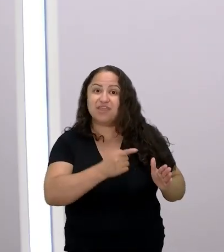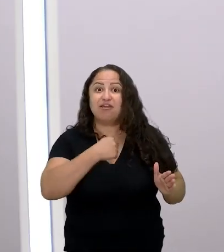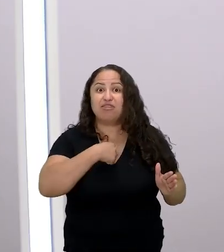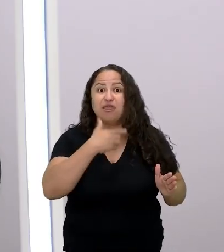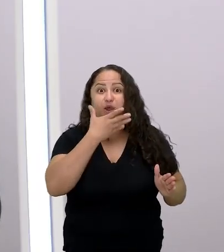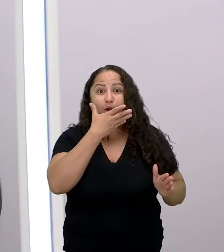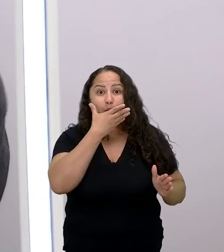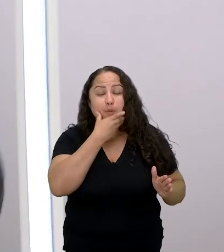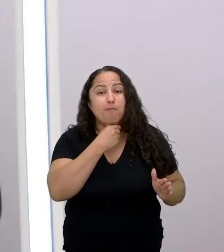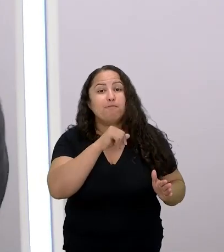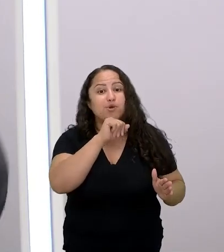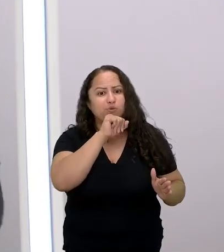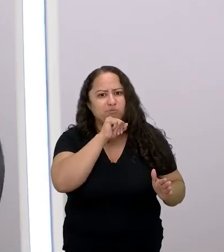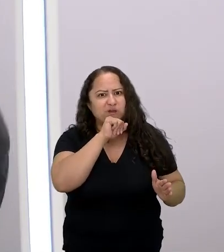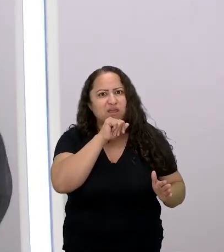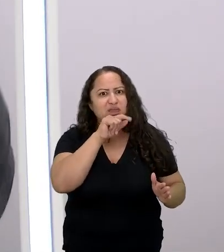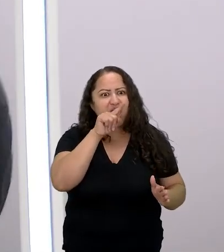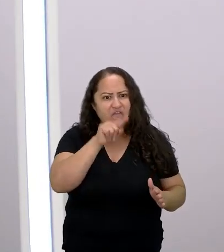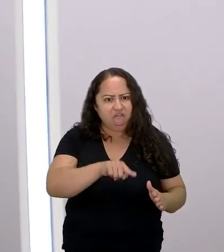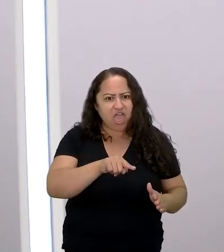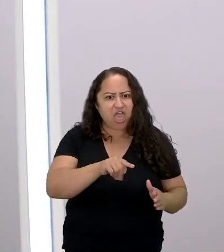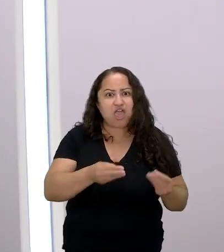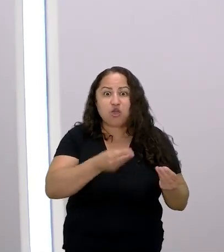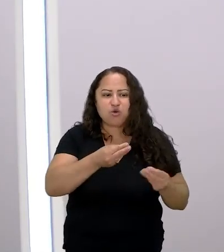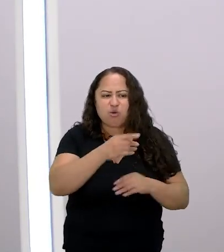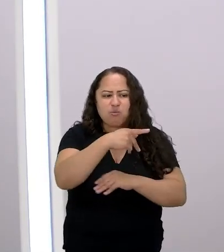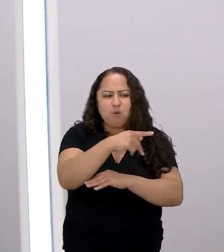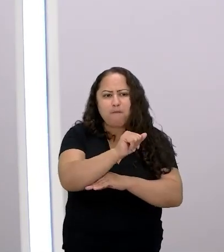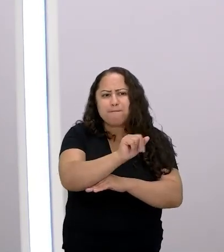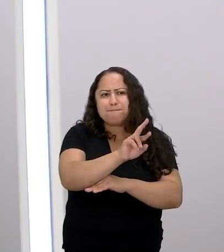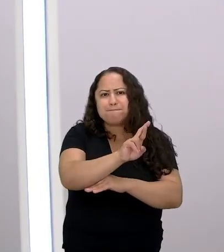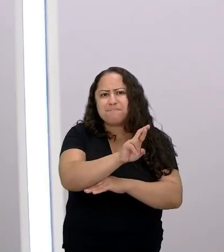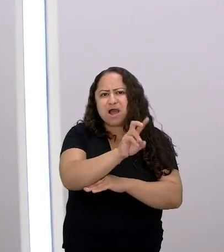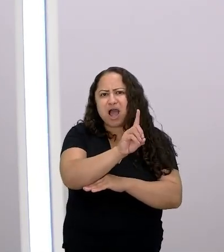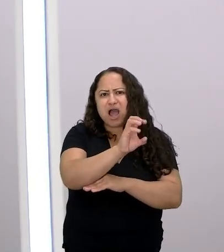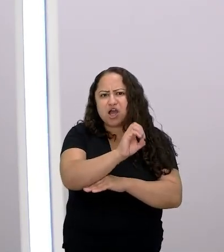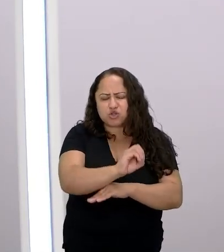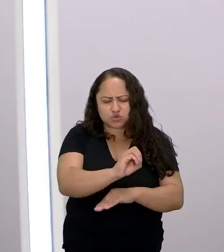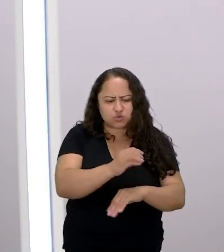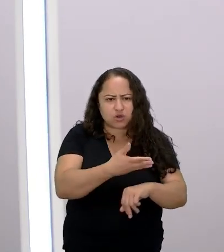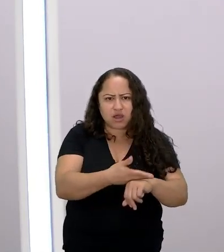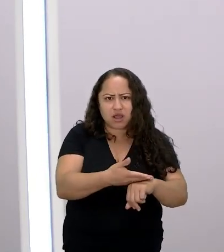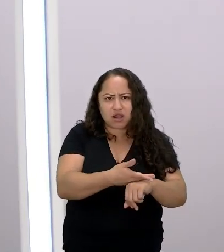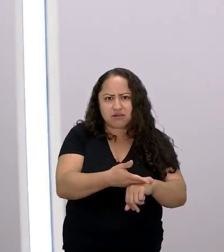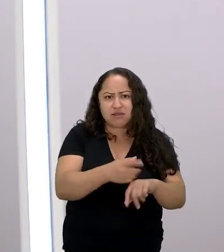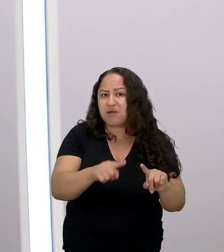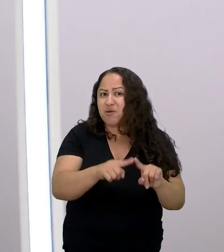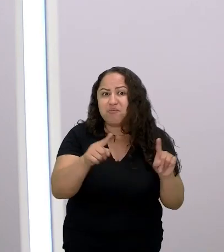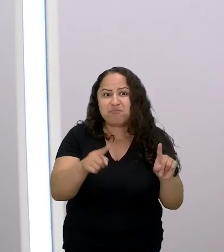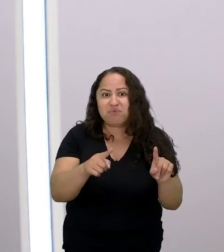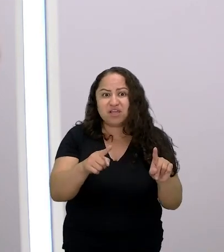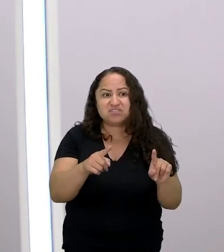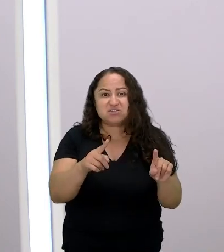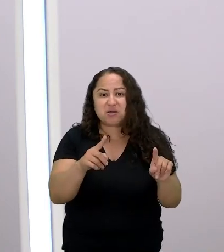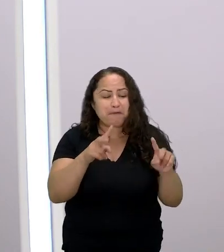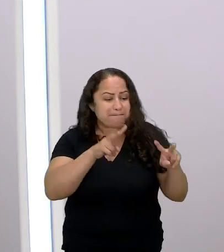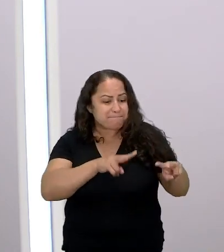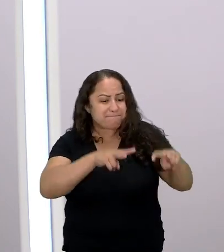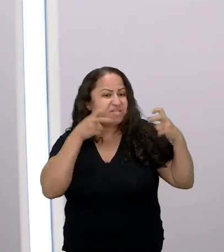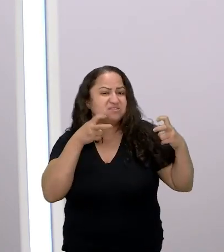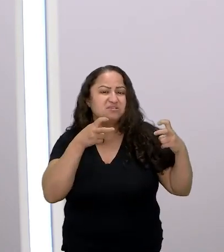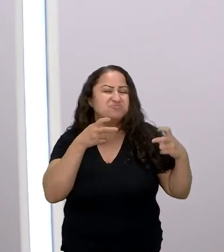e ele é registrado mesmo como pardo, mas ele não tem esse discernimento. E ele, às vezes, faz alguns